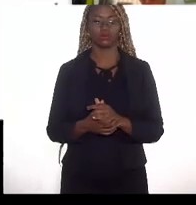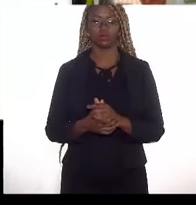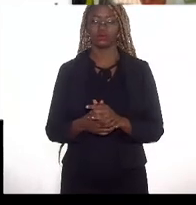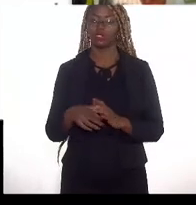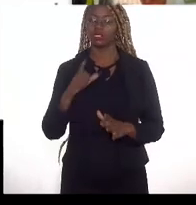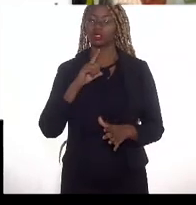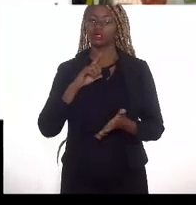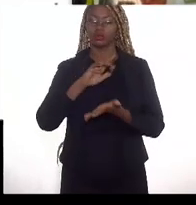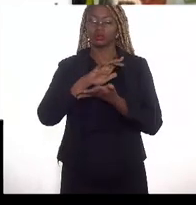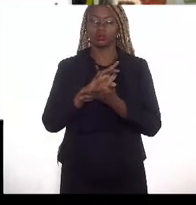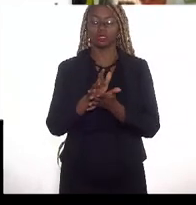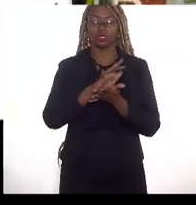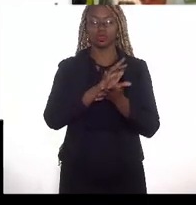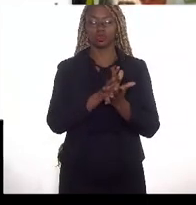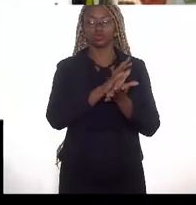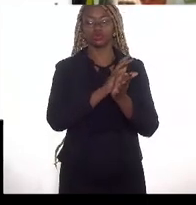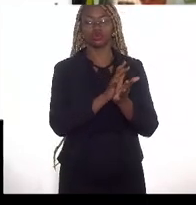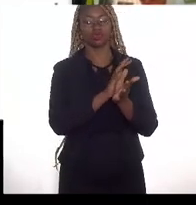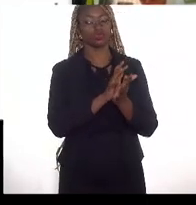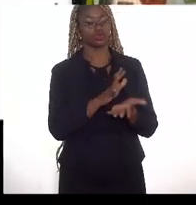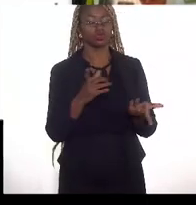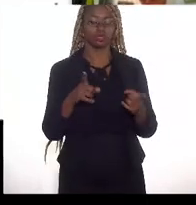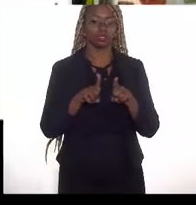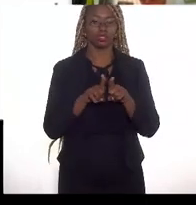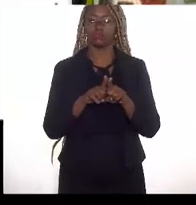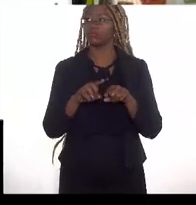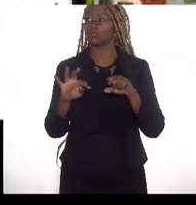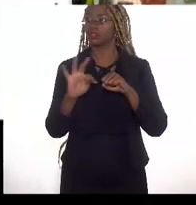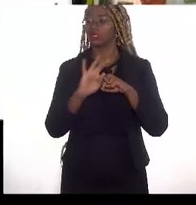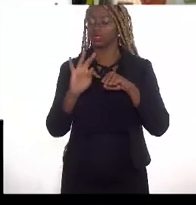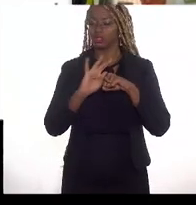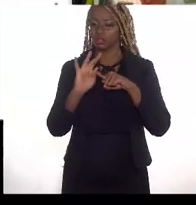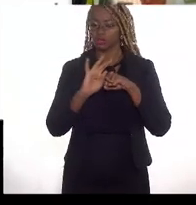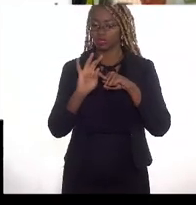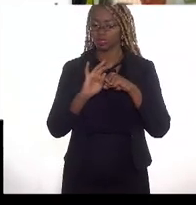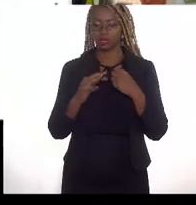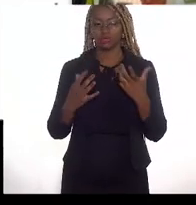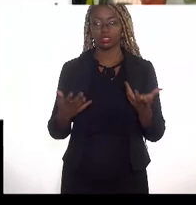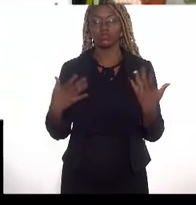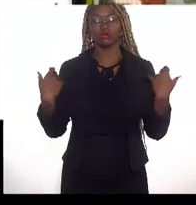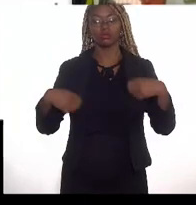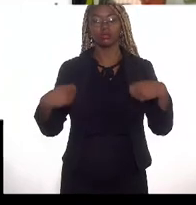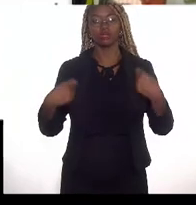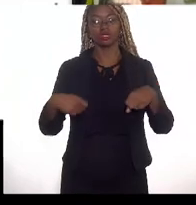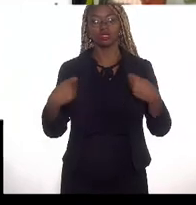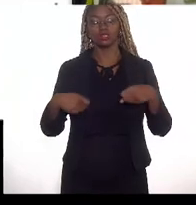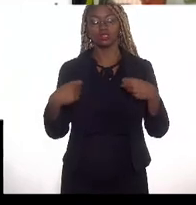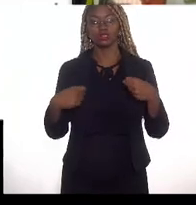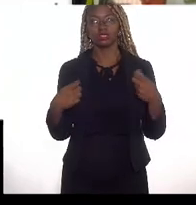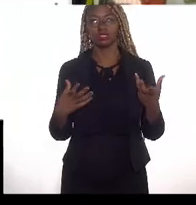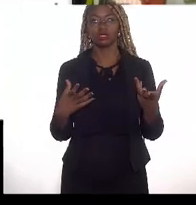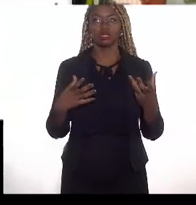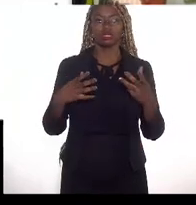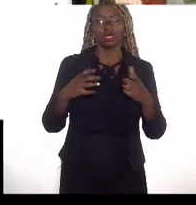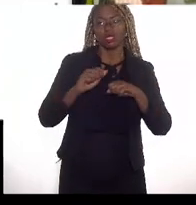preconceitos e sem o devido rigor técnico, então a gente acredita que é necessário desmistificar algumas questões,